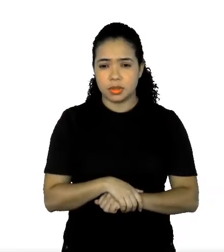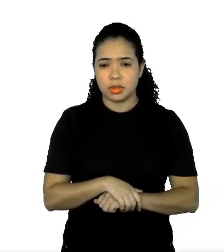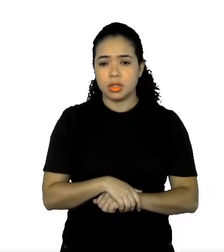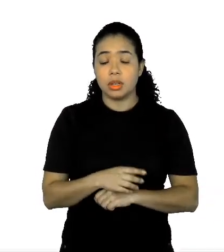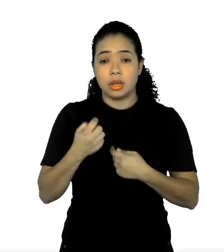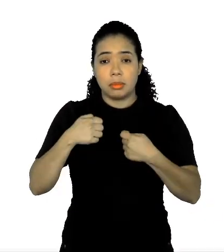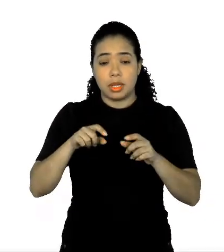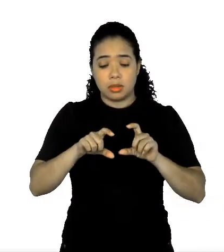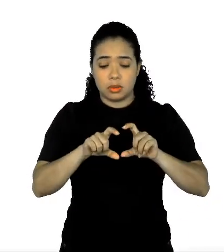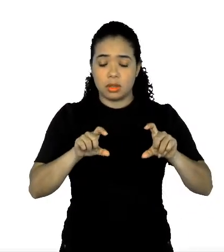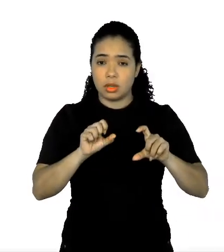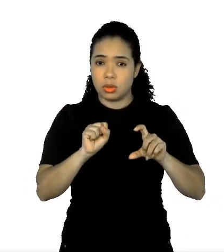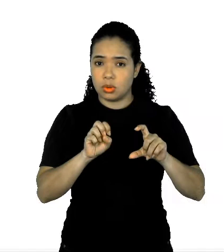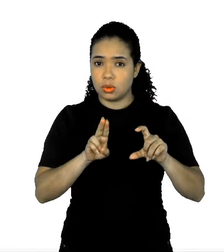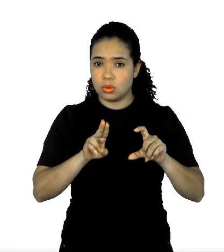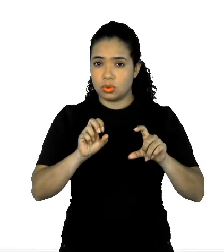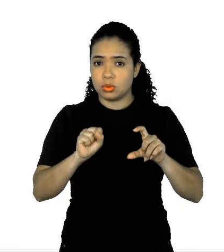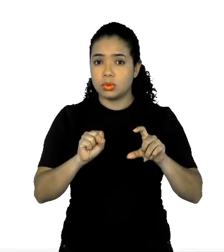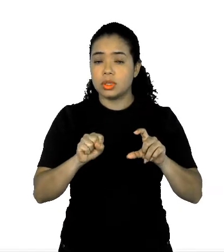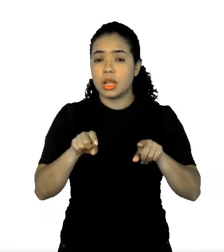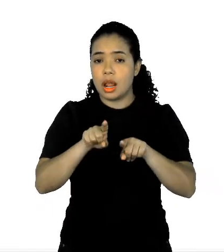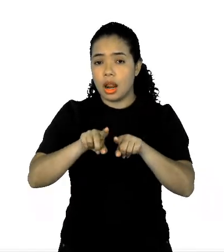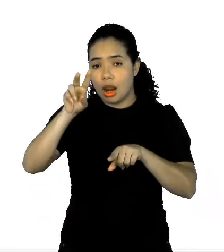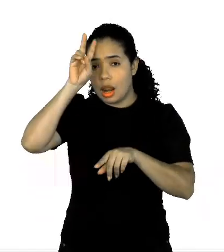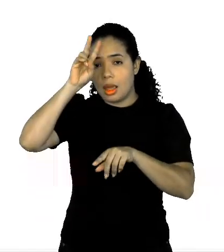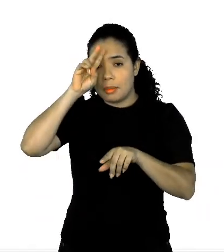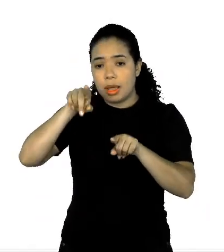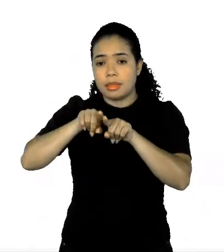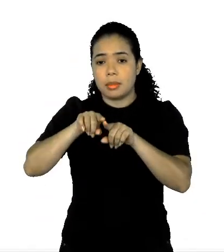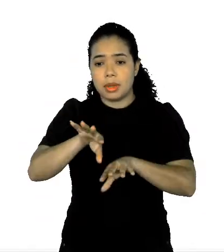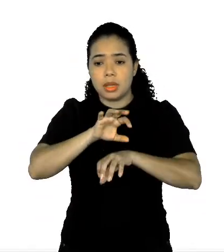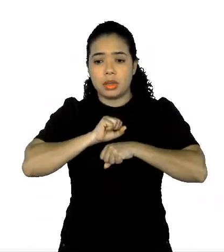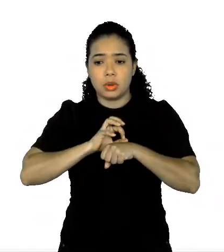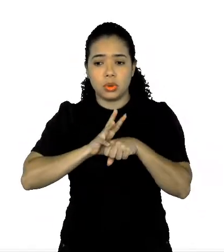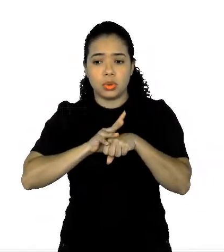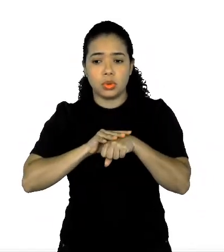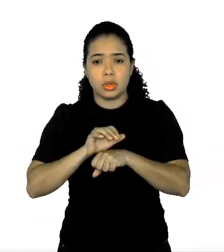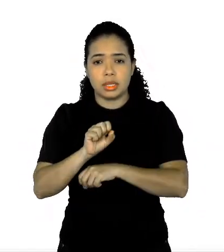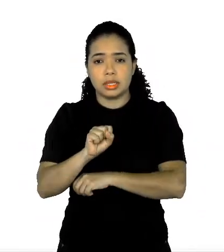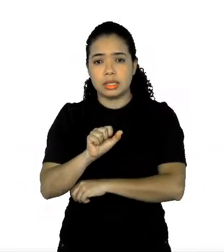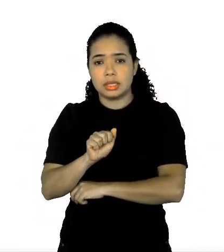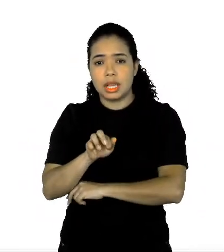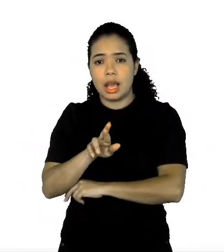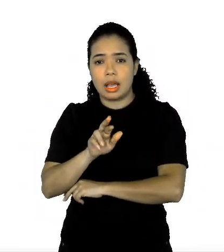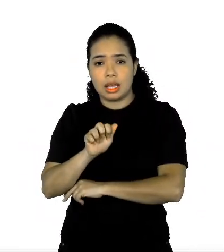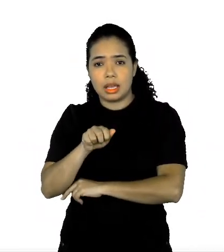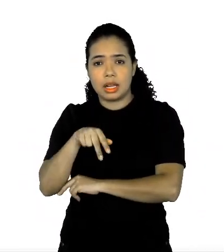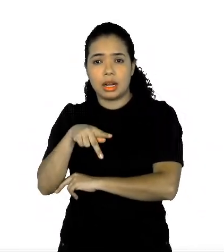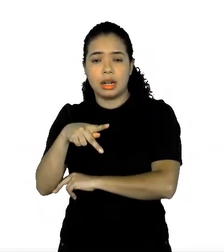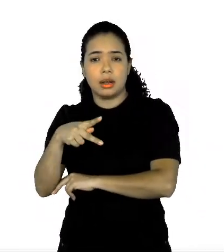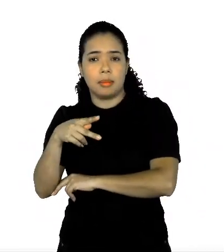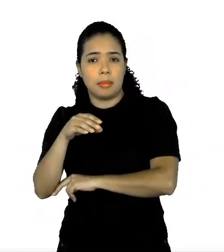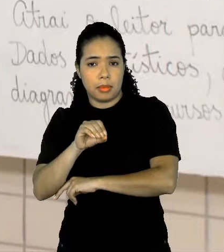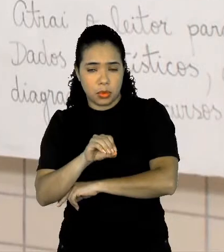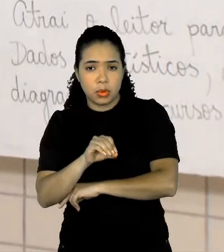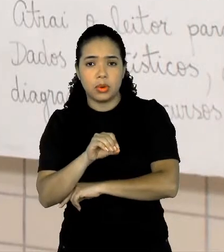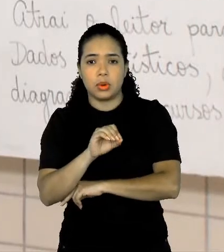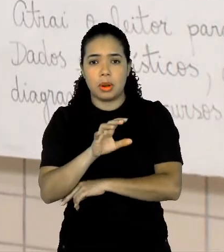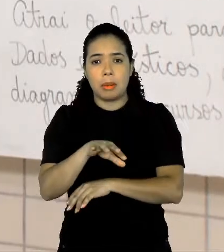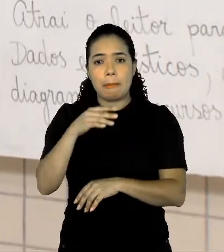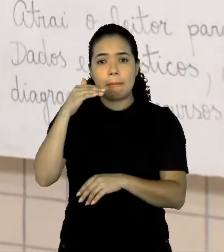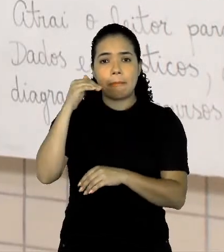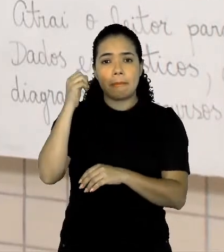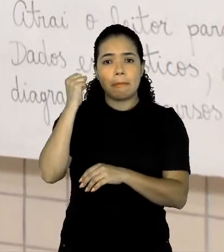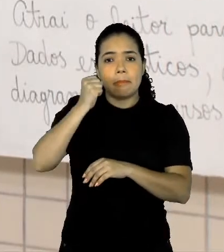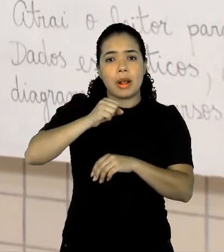SUS e lembrar que dengue e sarampo matam mais do que o coronavírus. Então, aí ele traz mais uma informação de